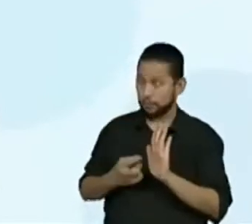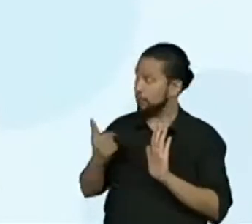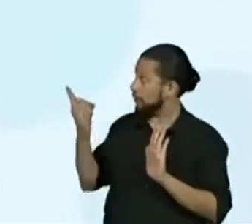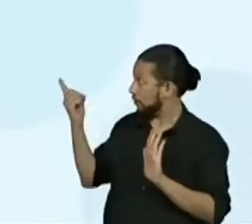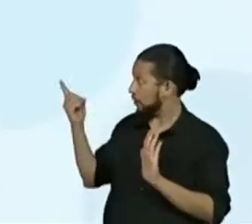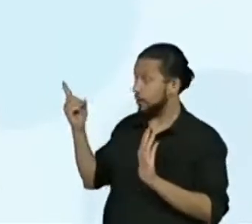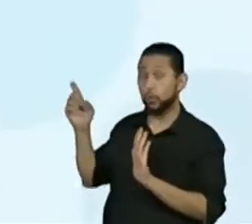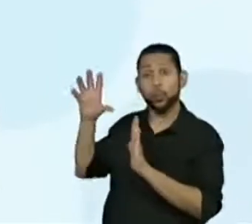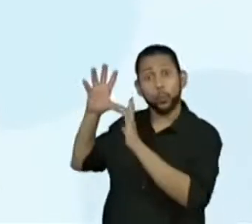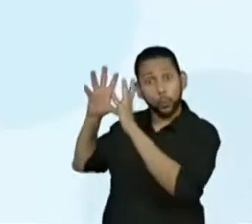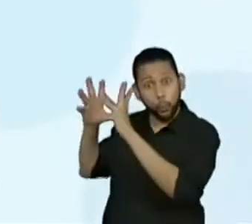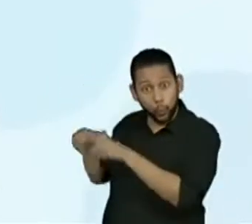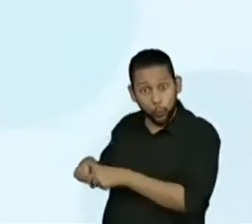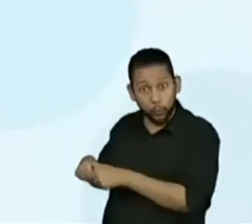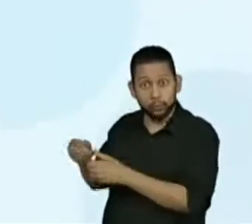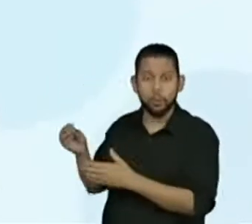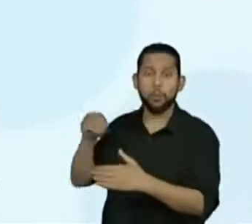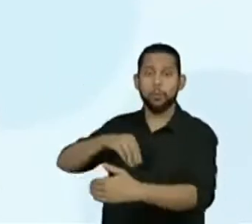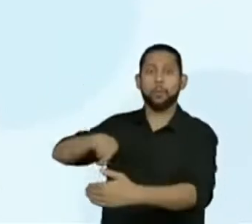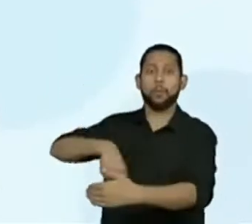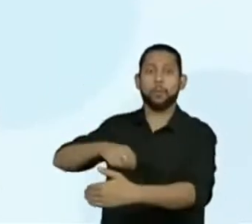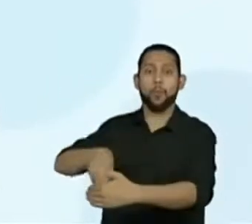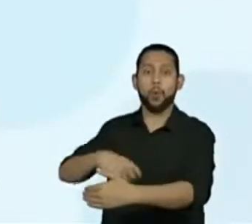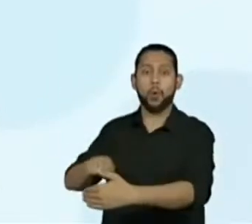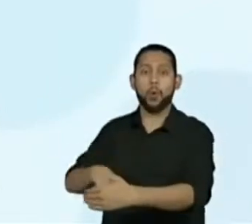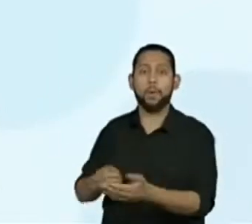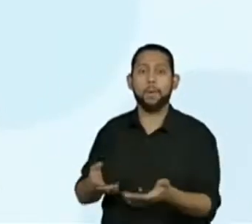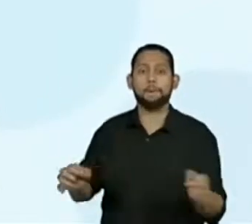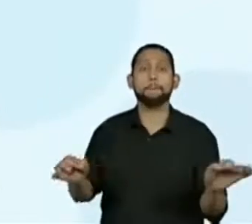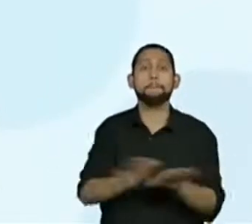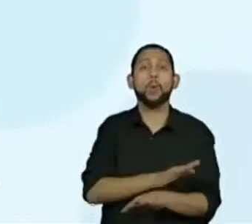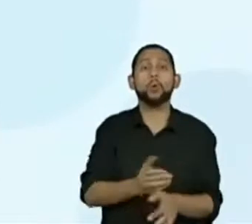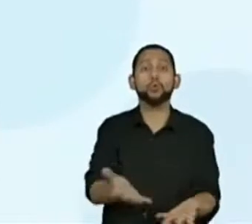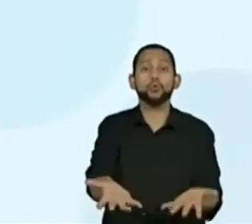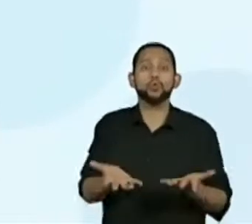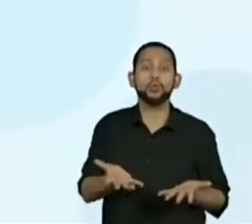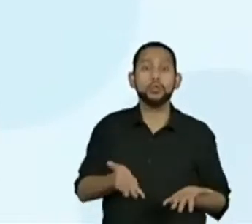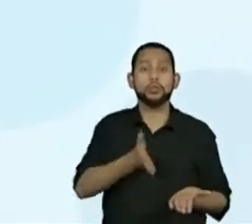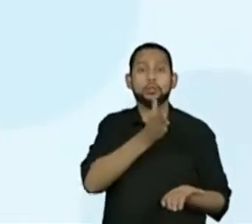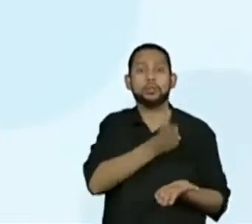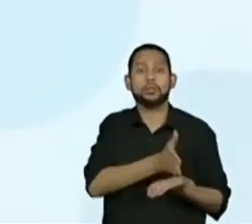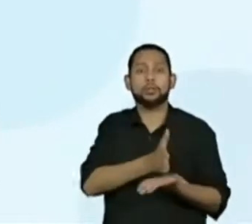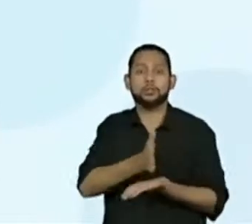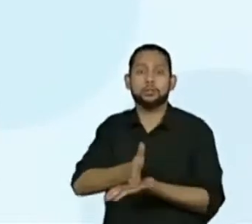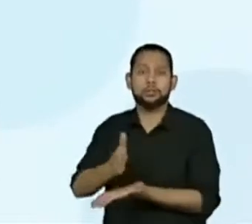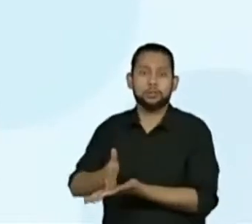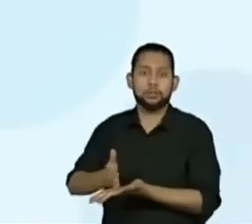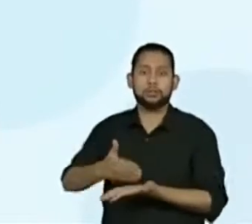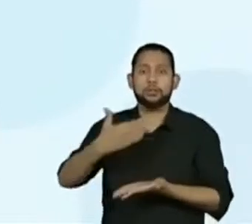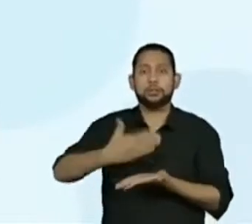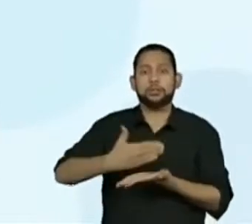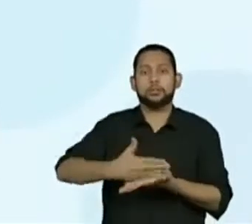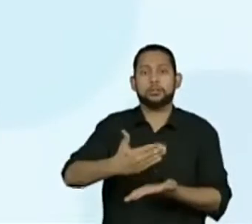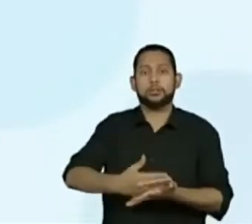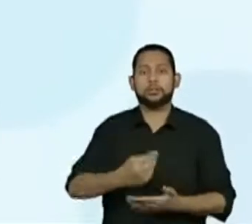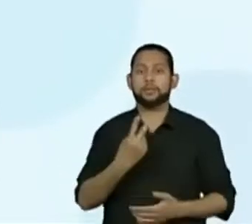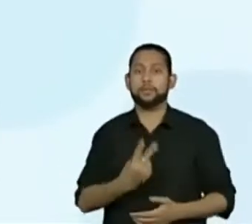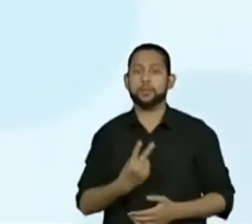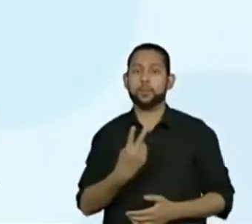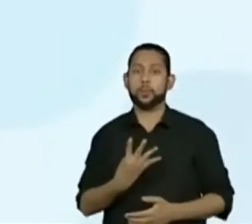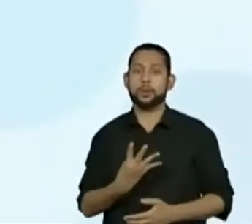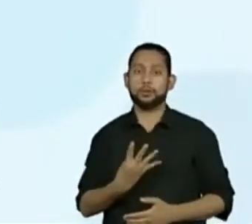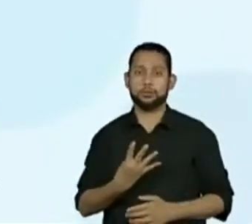ela vai obter 24 pedaços. Vamos, então, agora para o nosso desafio.